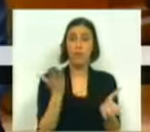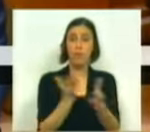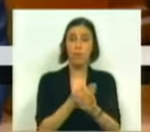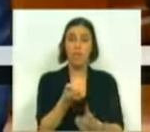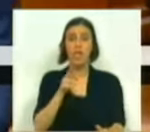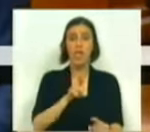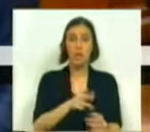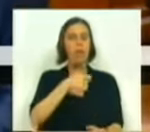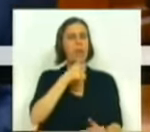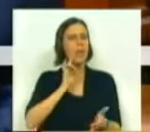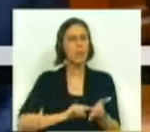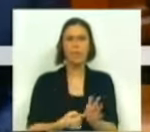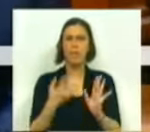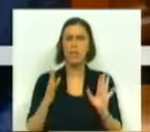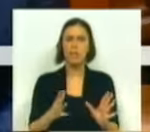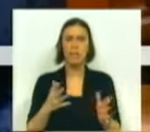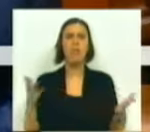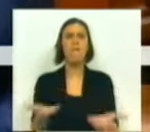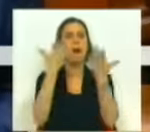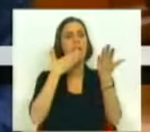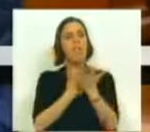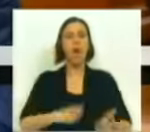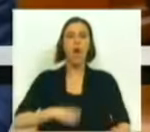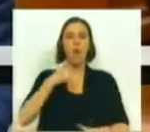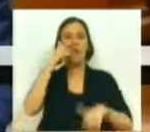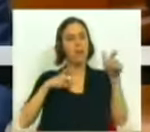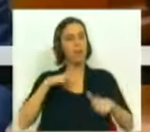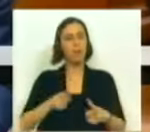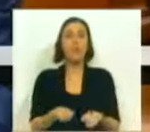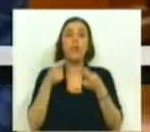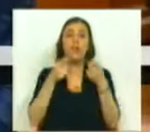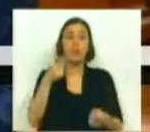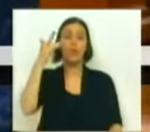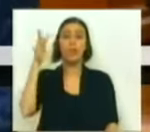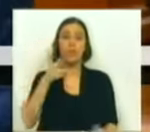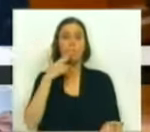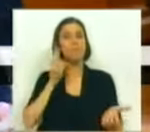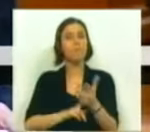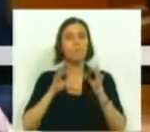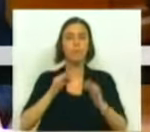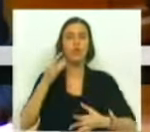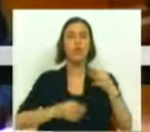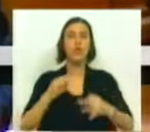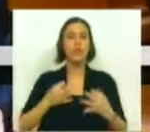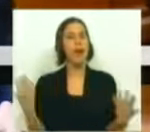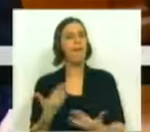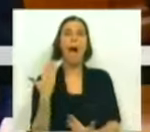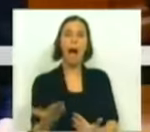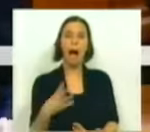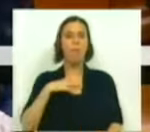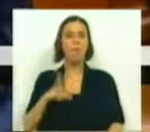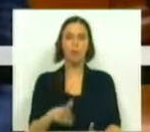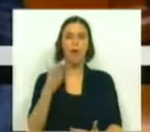processo executivo é decisivo para reganhar a confiança dos portugueses e dos investidores estrangeiros na efetividade da justiça portuguesa.